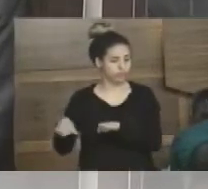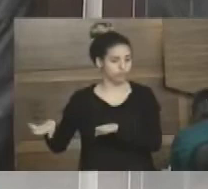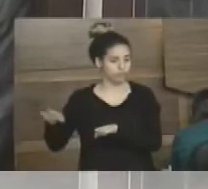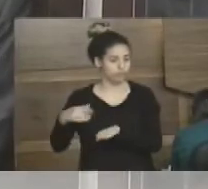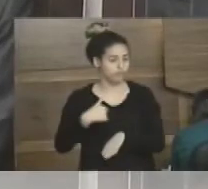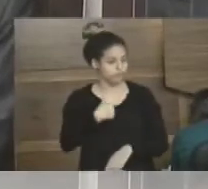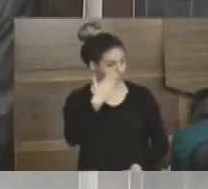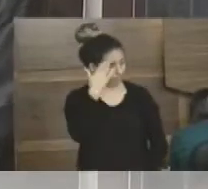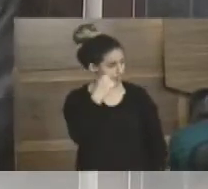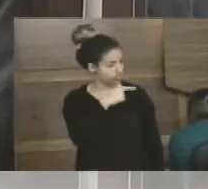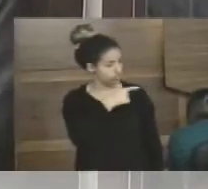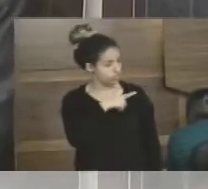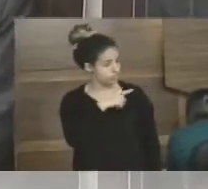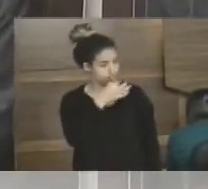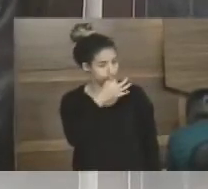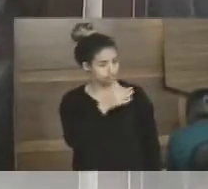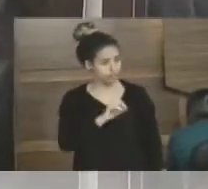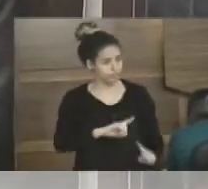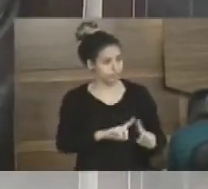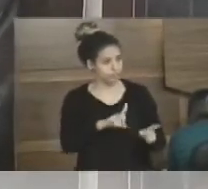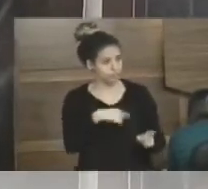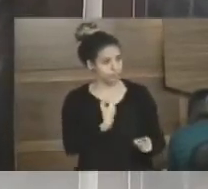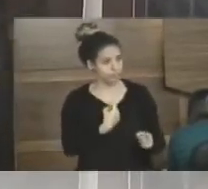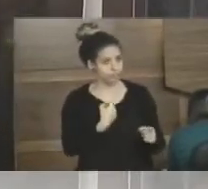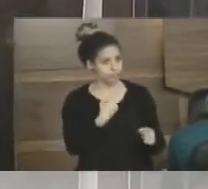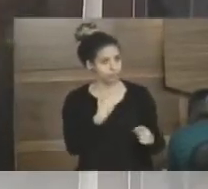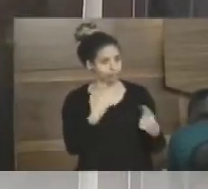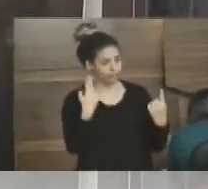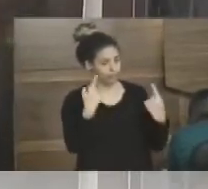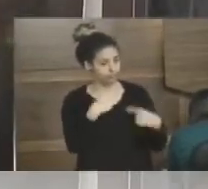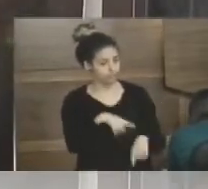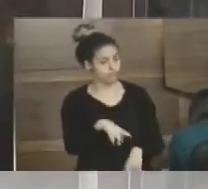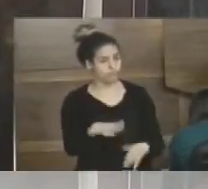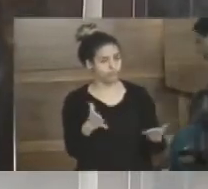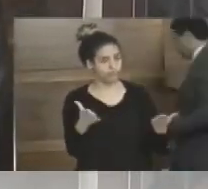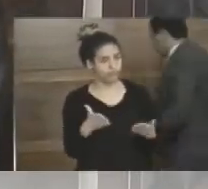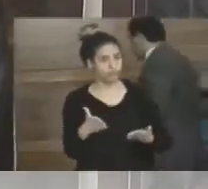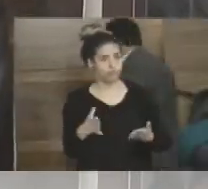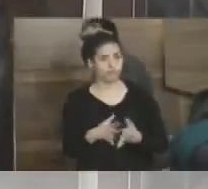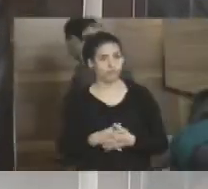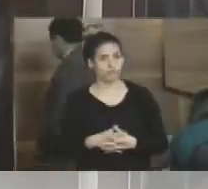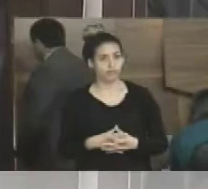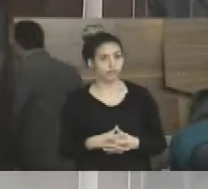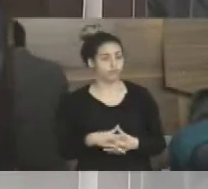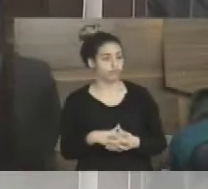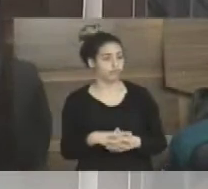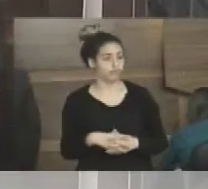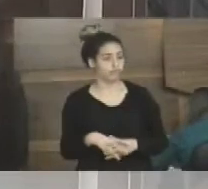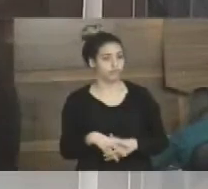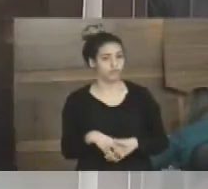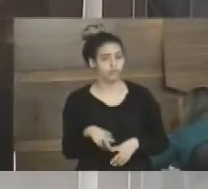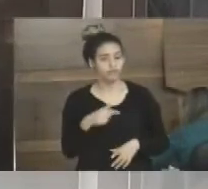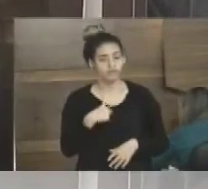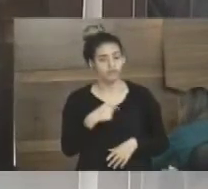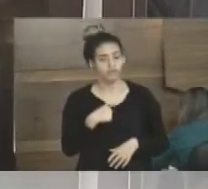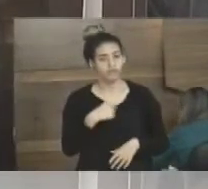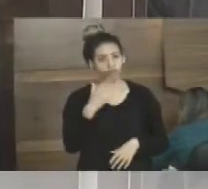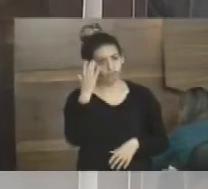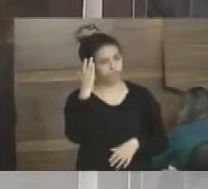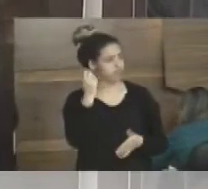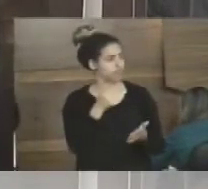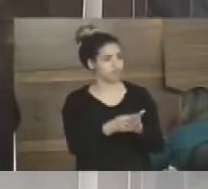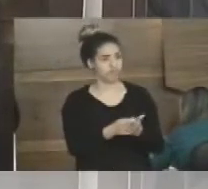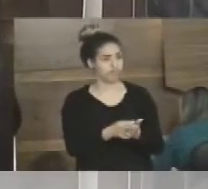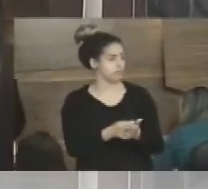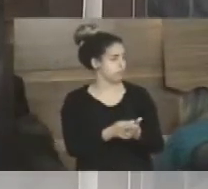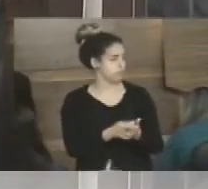eu sei que a senhora tem essa opinião, mas nós dois agora vamos entrar nesse debate, só a favor que não pague mesmo.